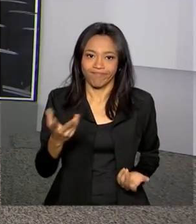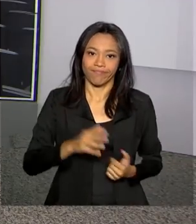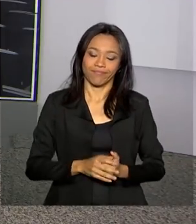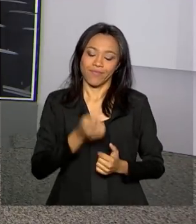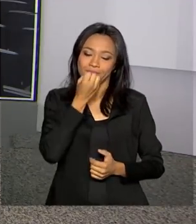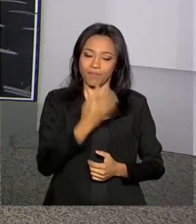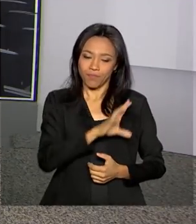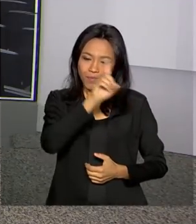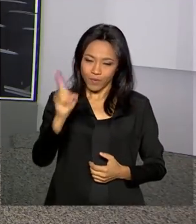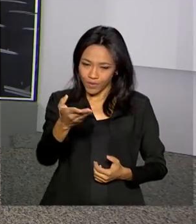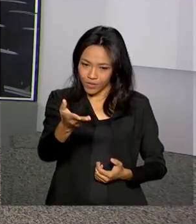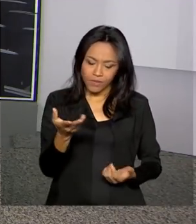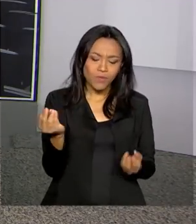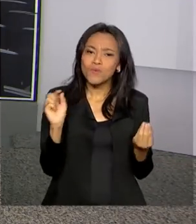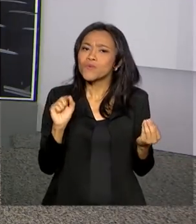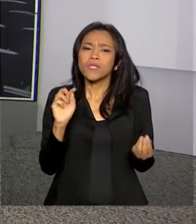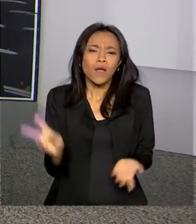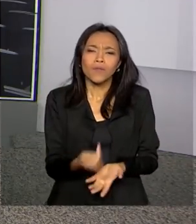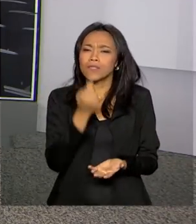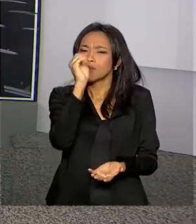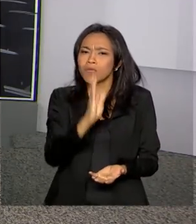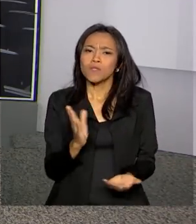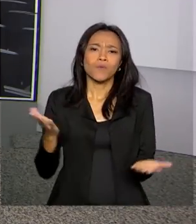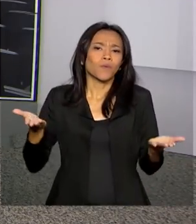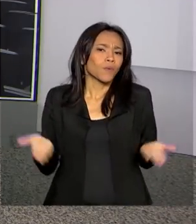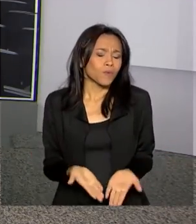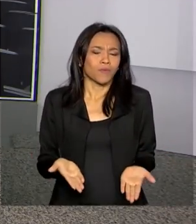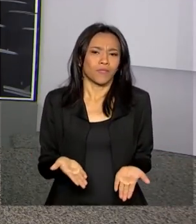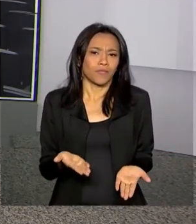Marcelo, bom dia para você. Qual é a situação do Brasil hoje?